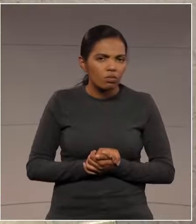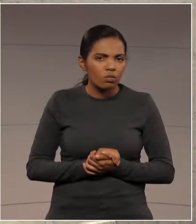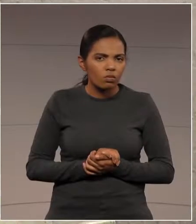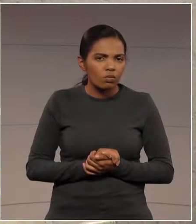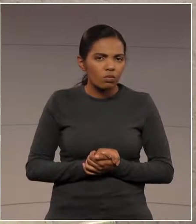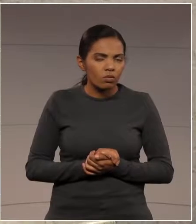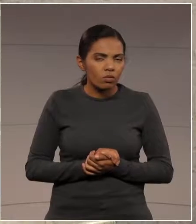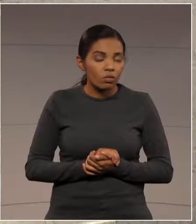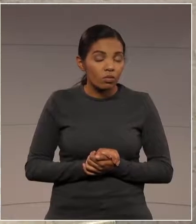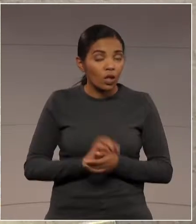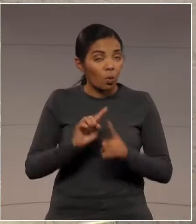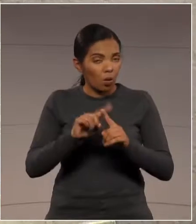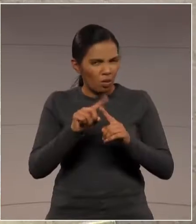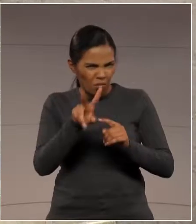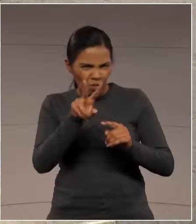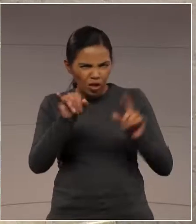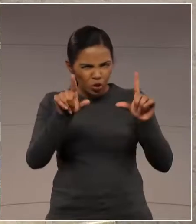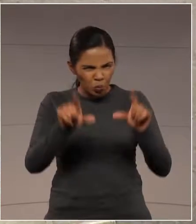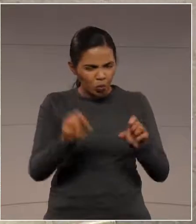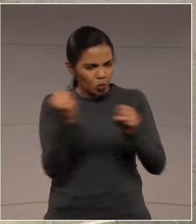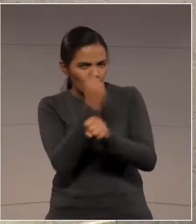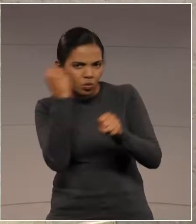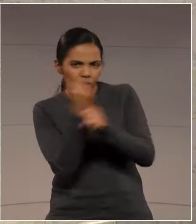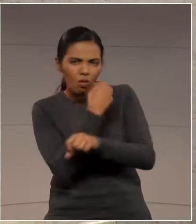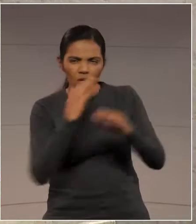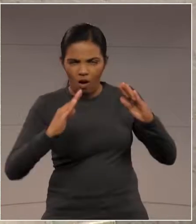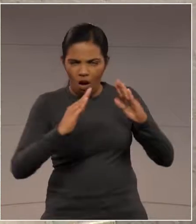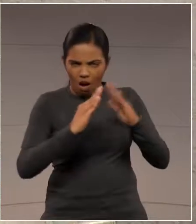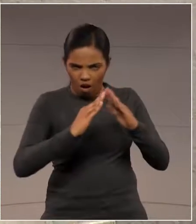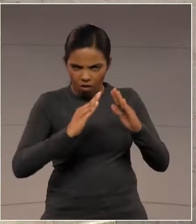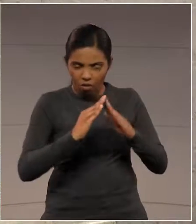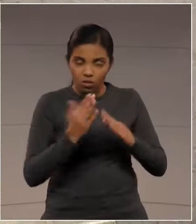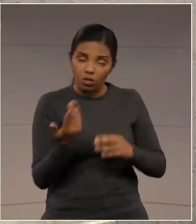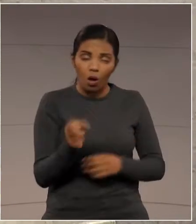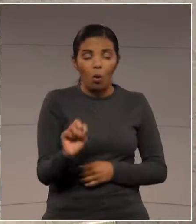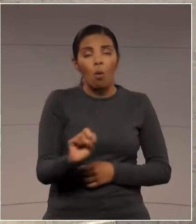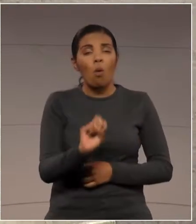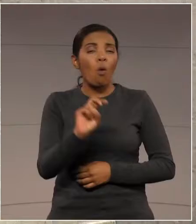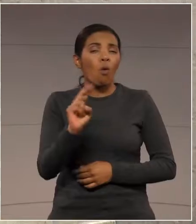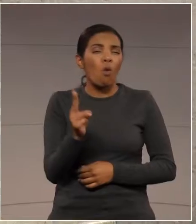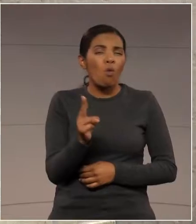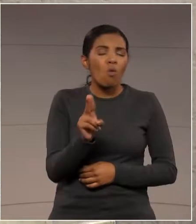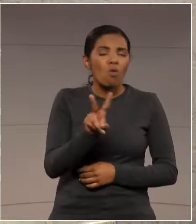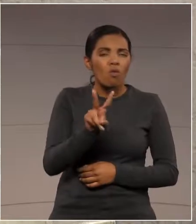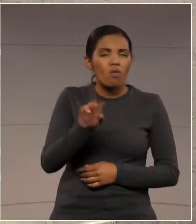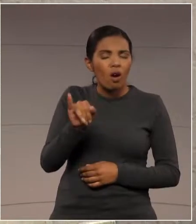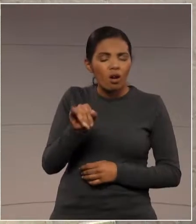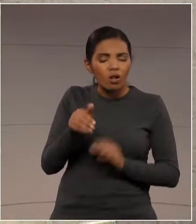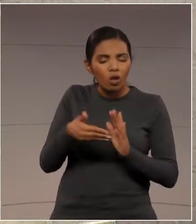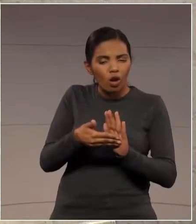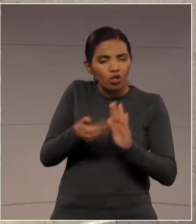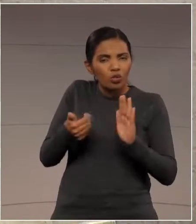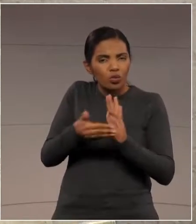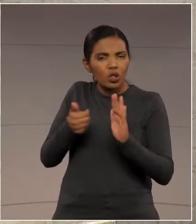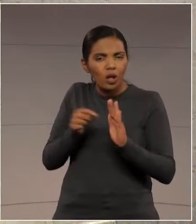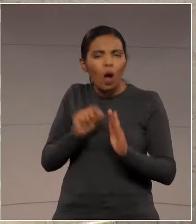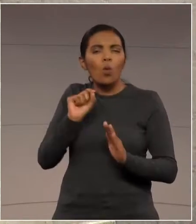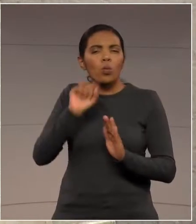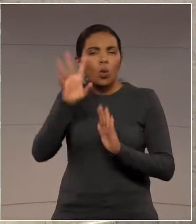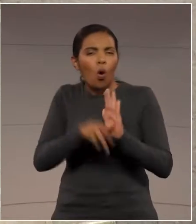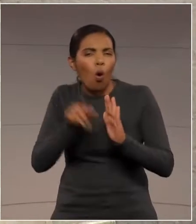a construção de casa popular? Ou, na verdade, estão enxugando a roubalheira?